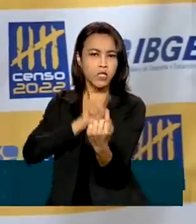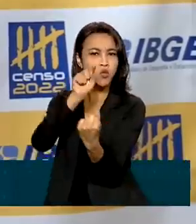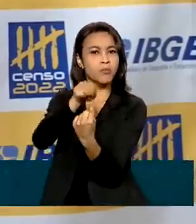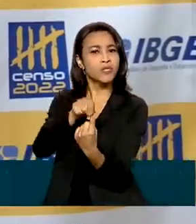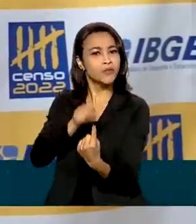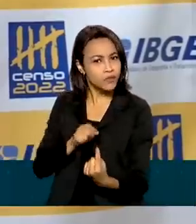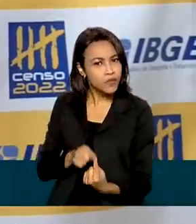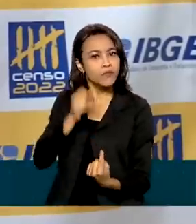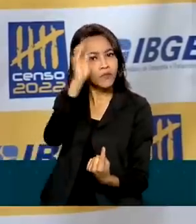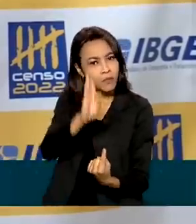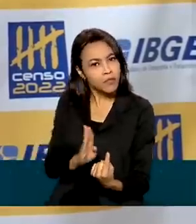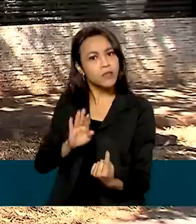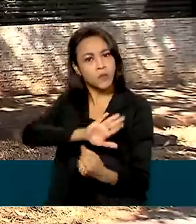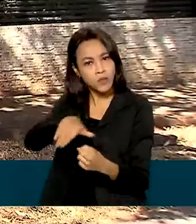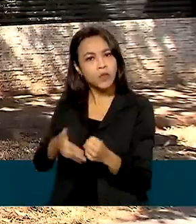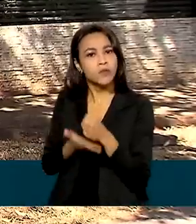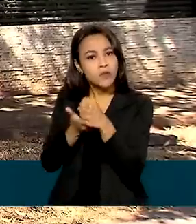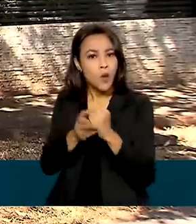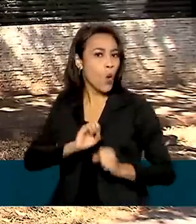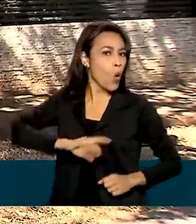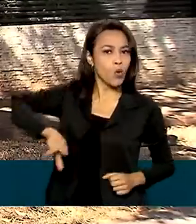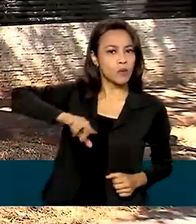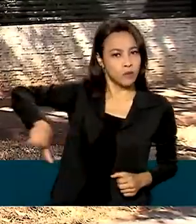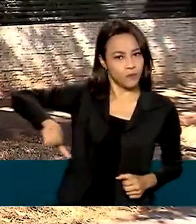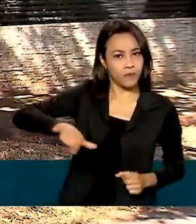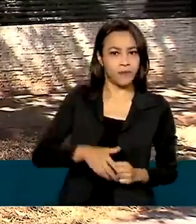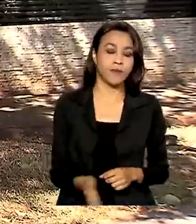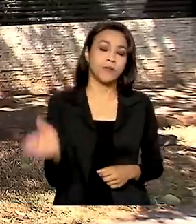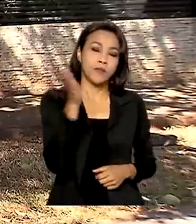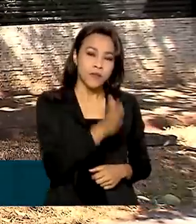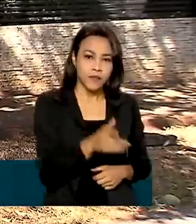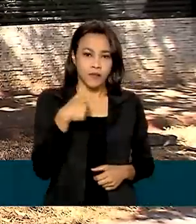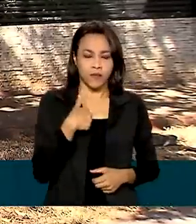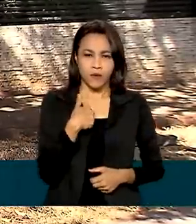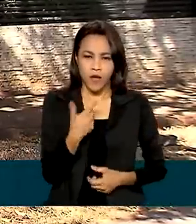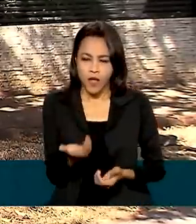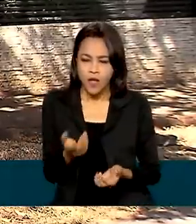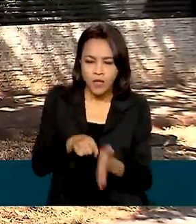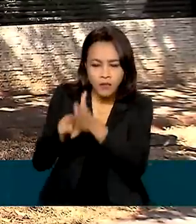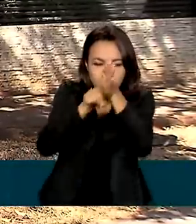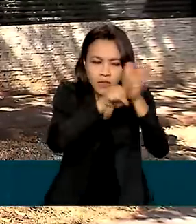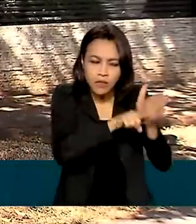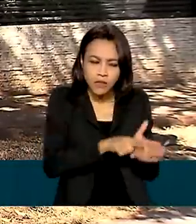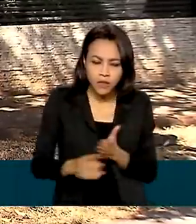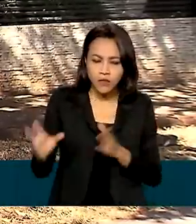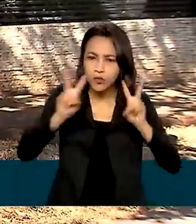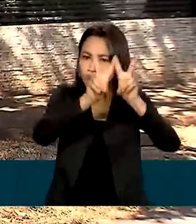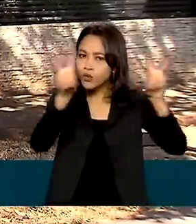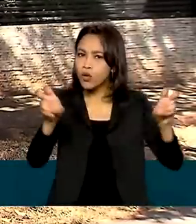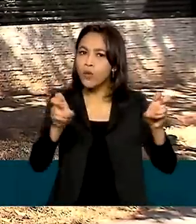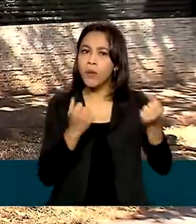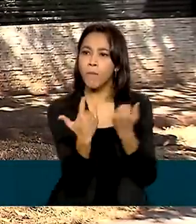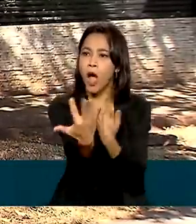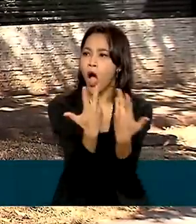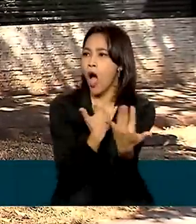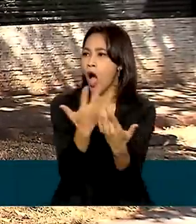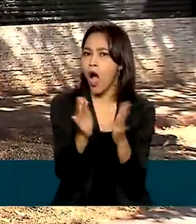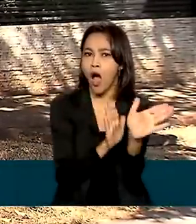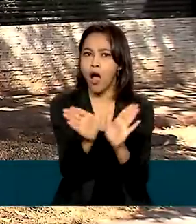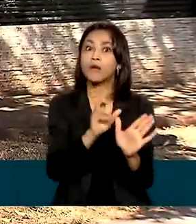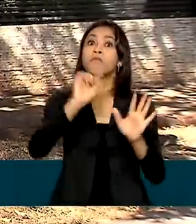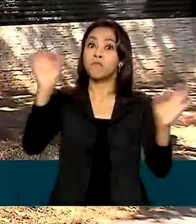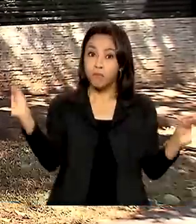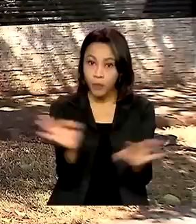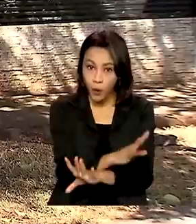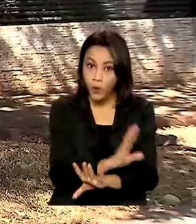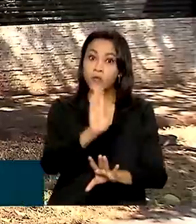Sustentável ou não. Após o levantamento sobre mobilidade urbana, começam as visitas residenciais.